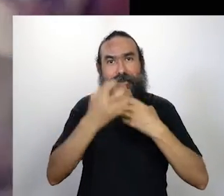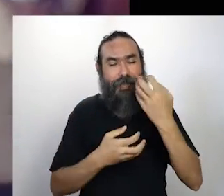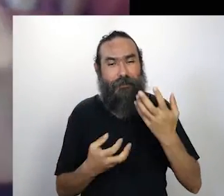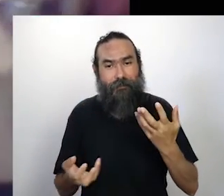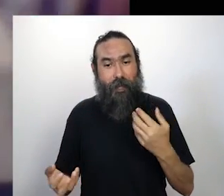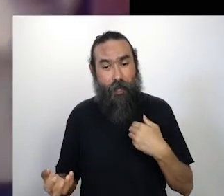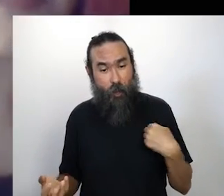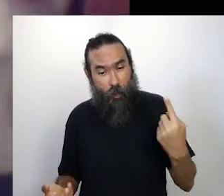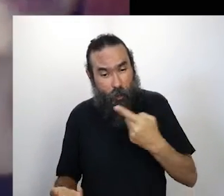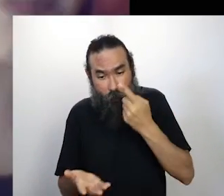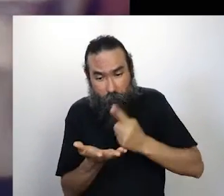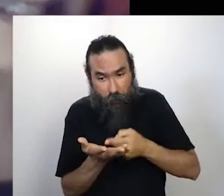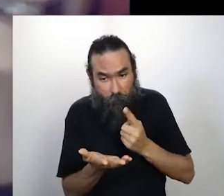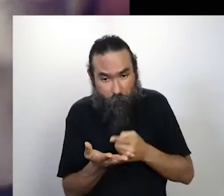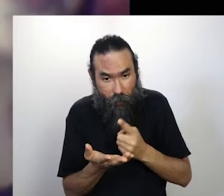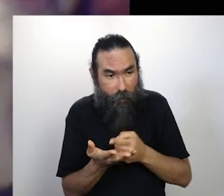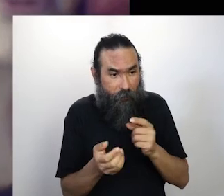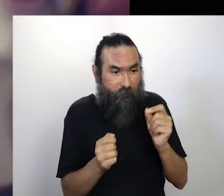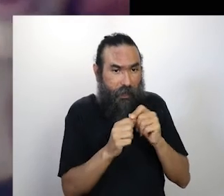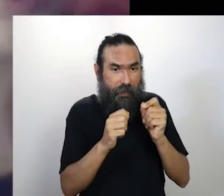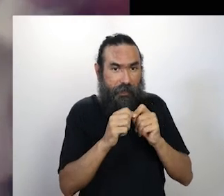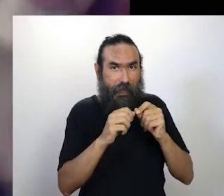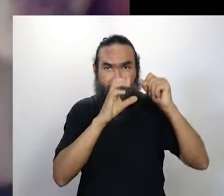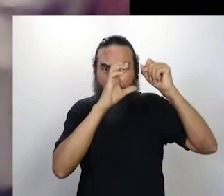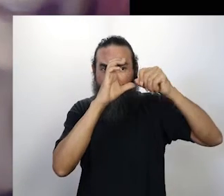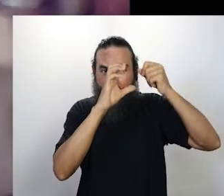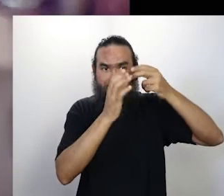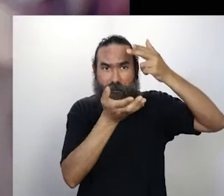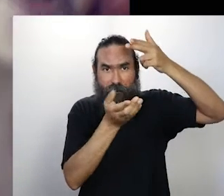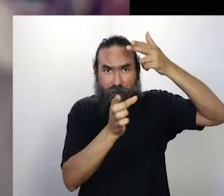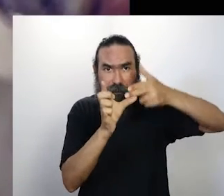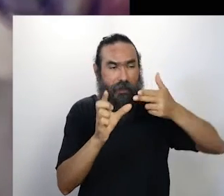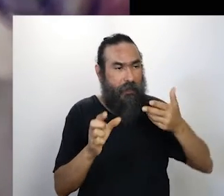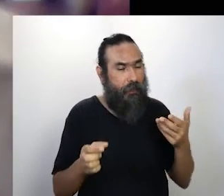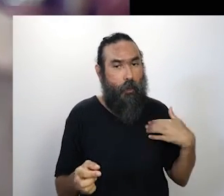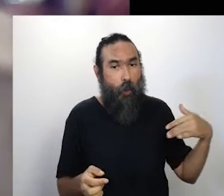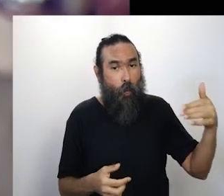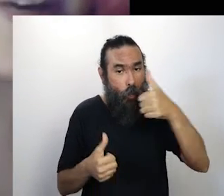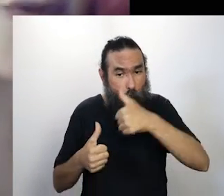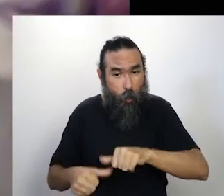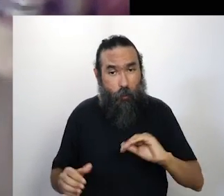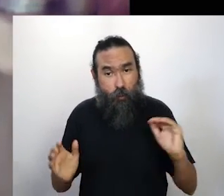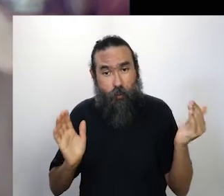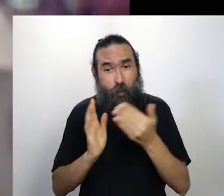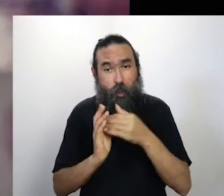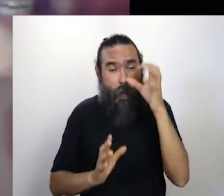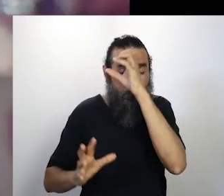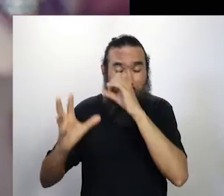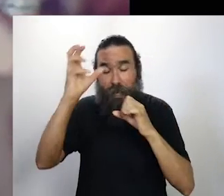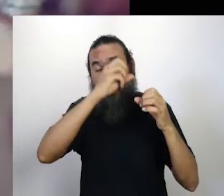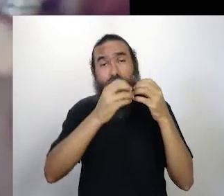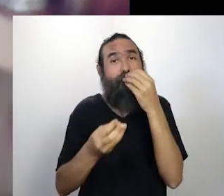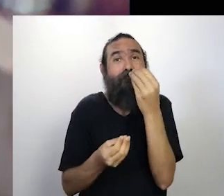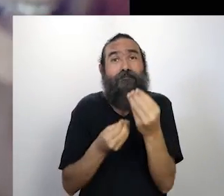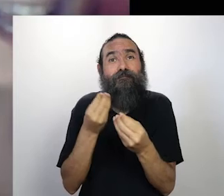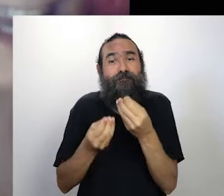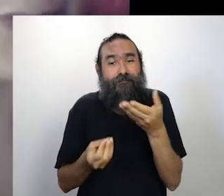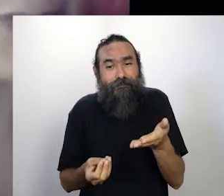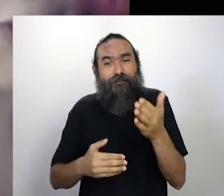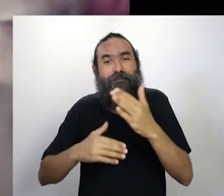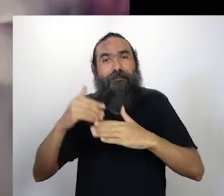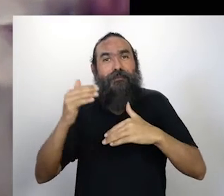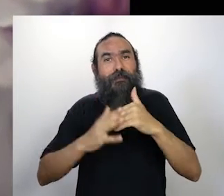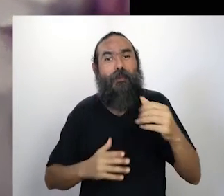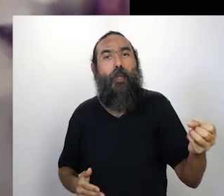agora, a gente está realmente aprendendo muito, todo mundo está aprendendo a entender como é que é essa dinâmica de ensinar